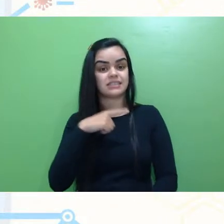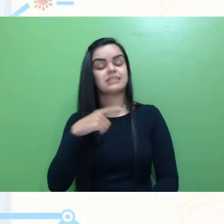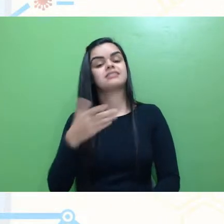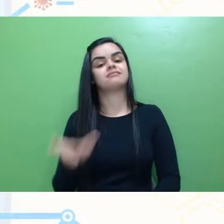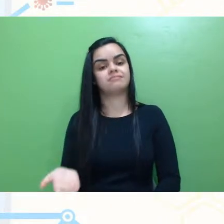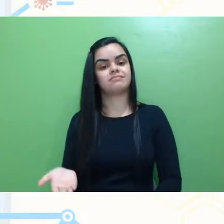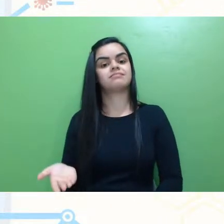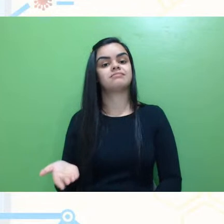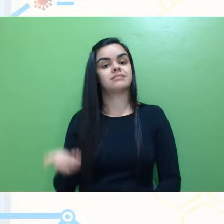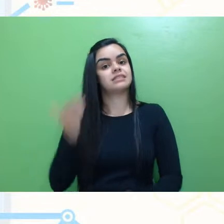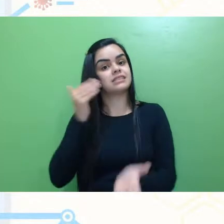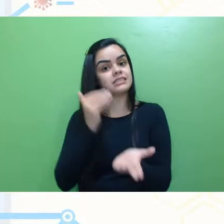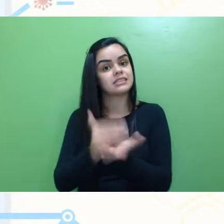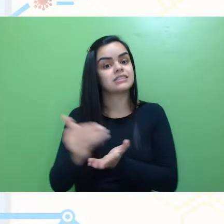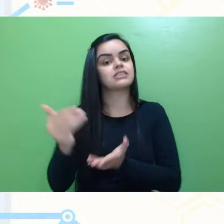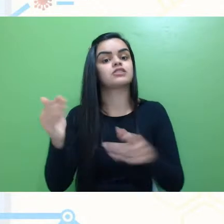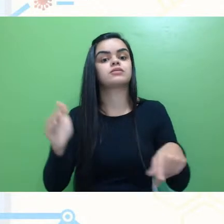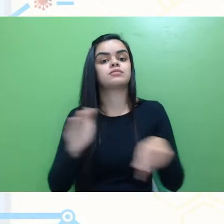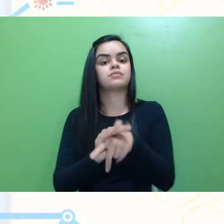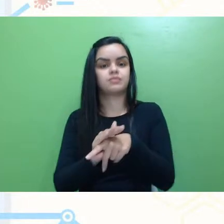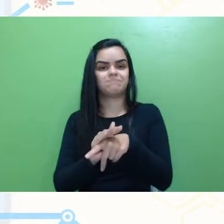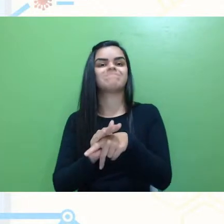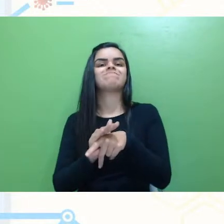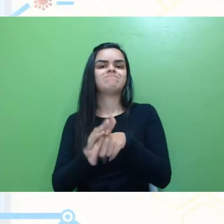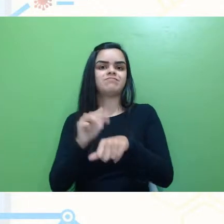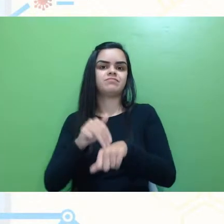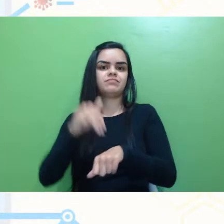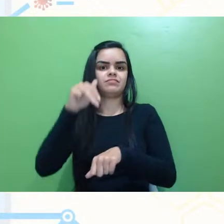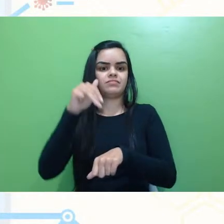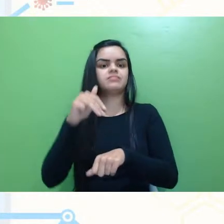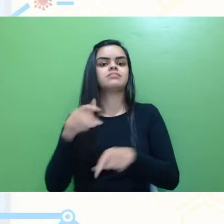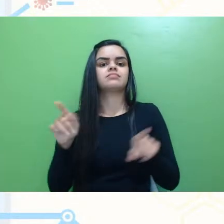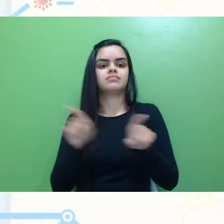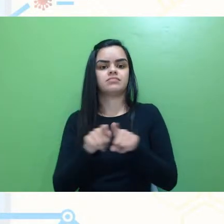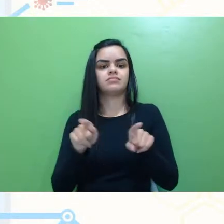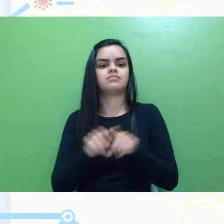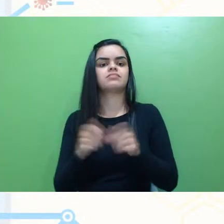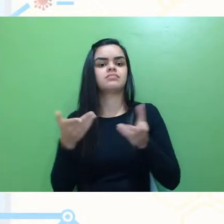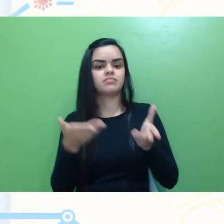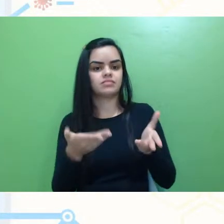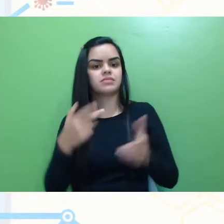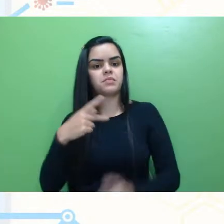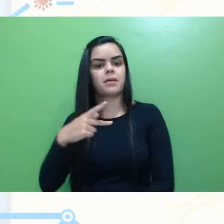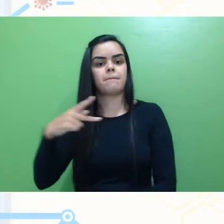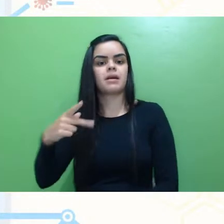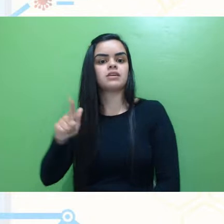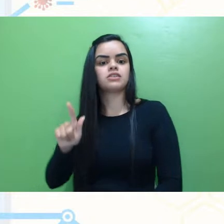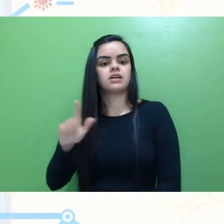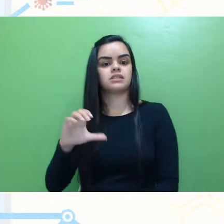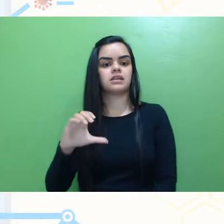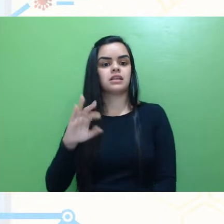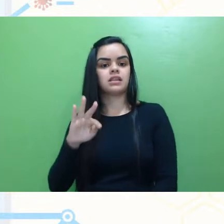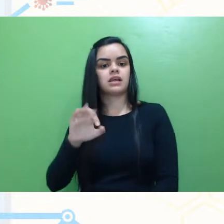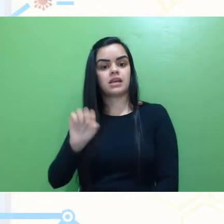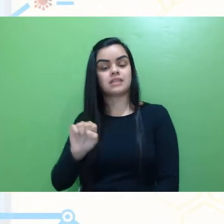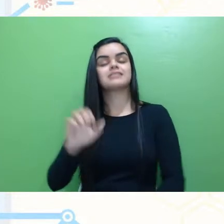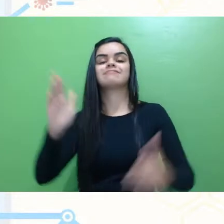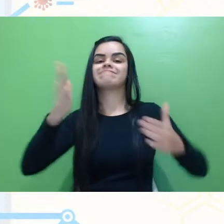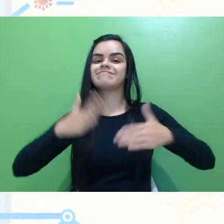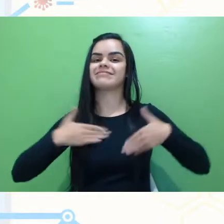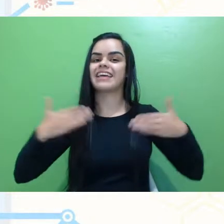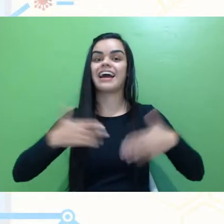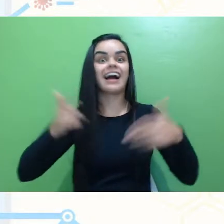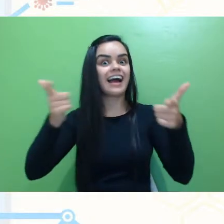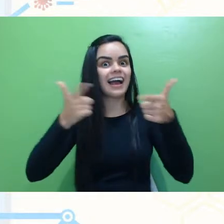início de um programa de pós-graduação, né, como o PPG-CTS, mas é um momento de muita alegria para todos